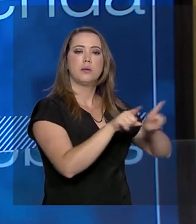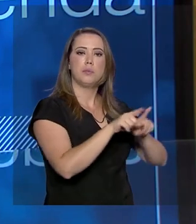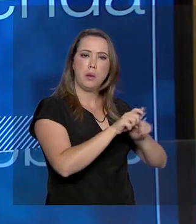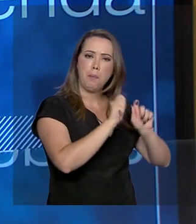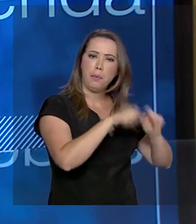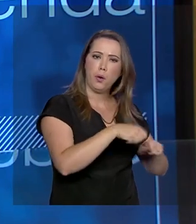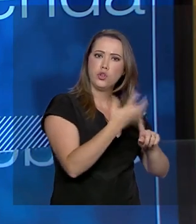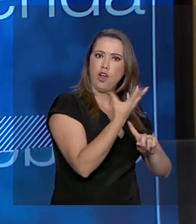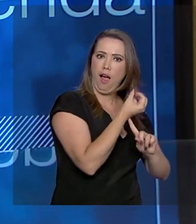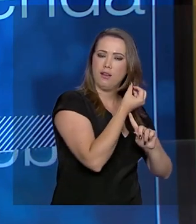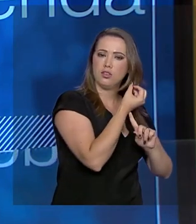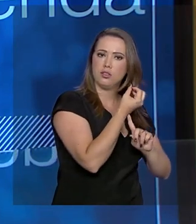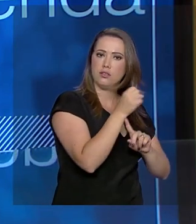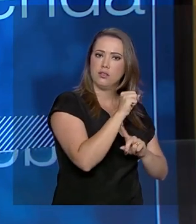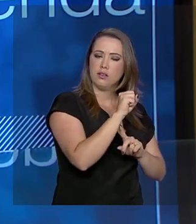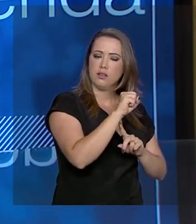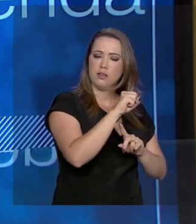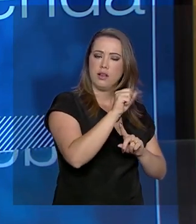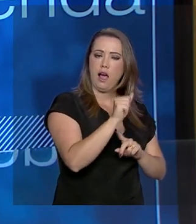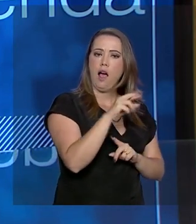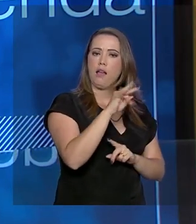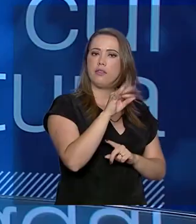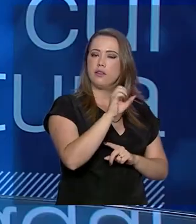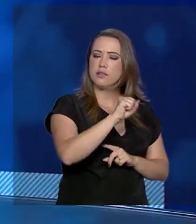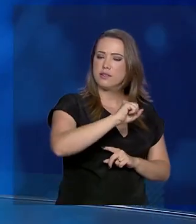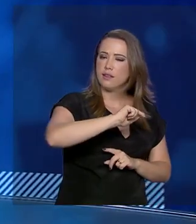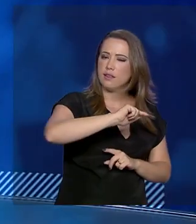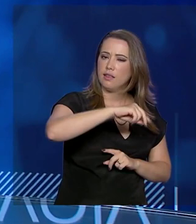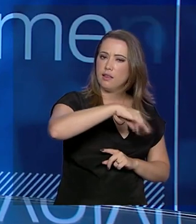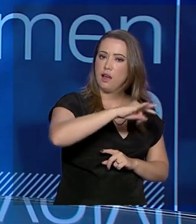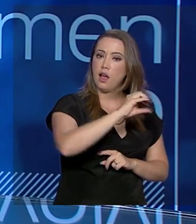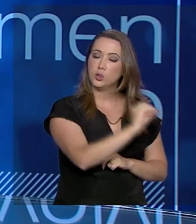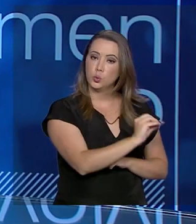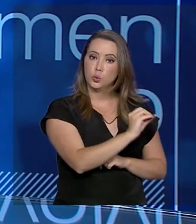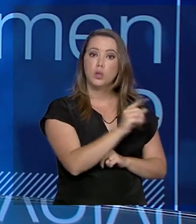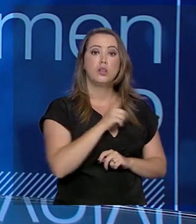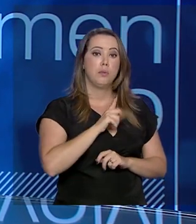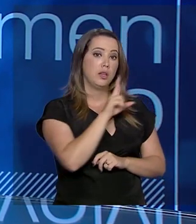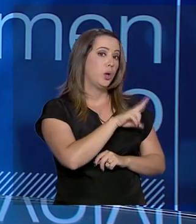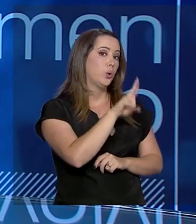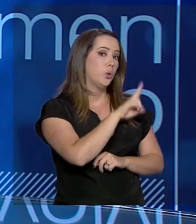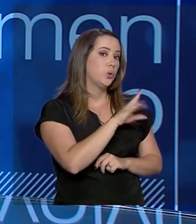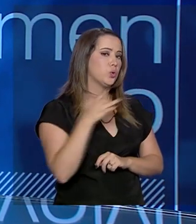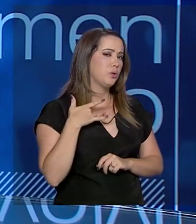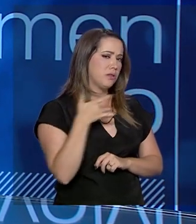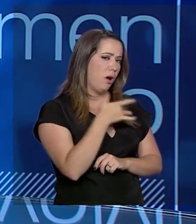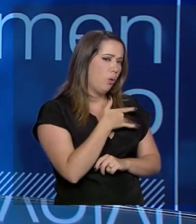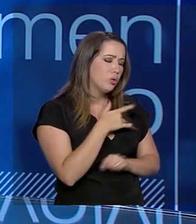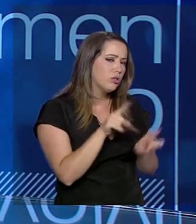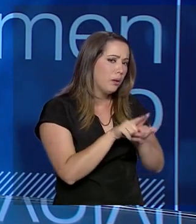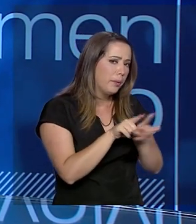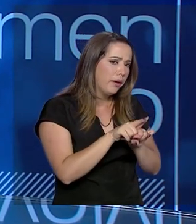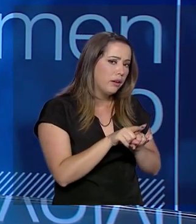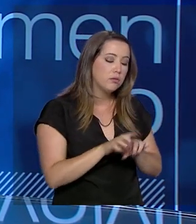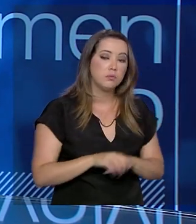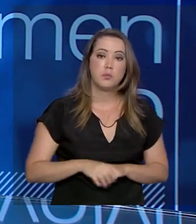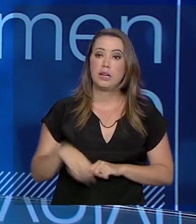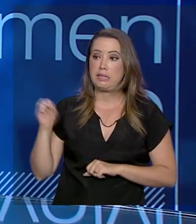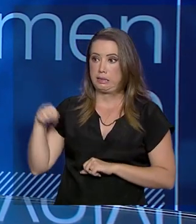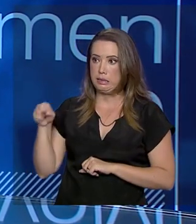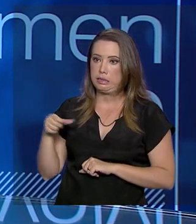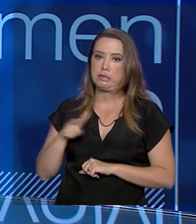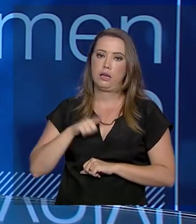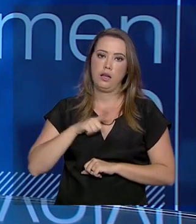tem outros usos, como o uso medicinal, por exemplo? Sim. Inclusive, numa live do presidente Bolsonaro, nós levamos o doutor